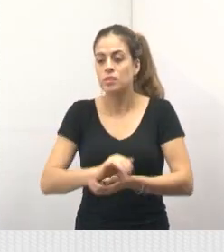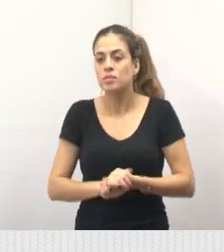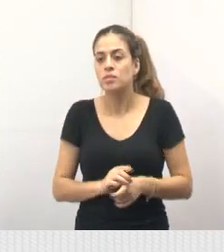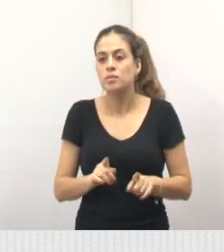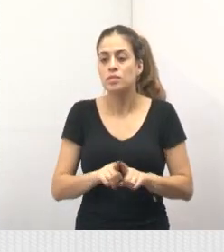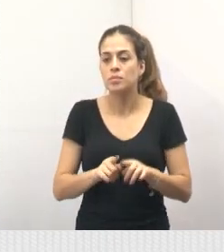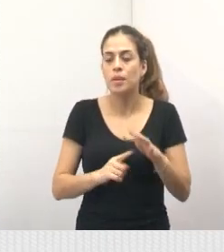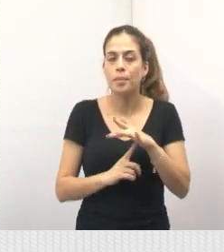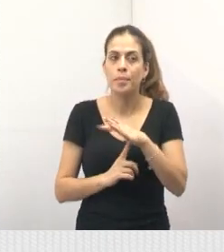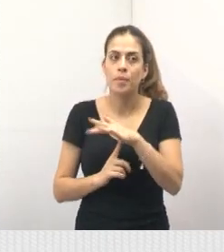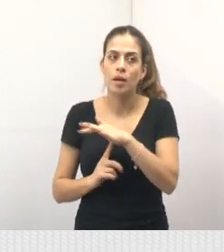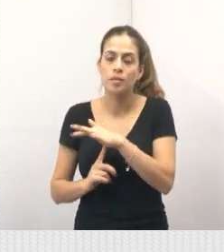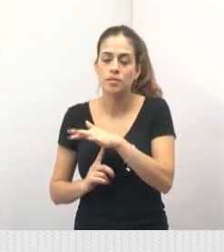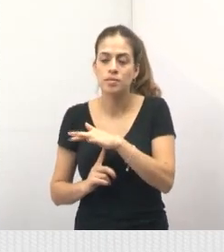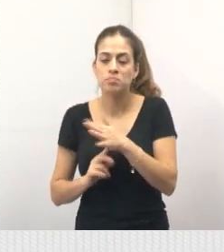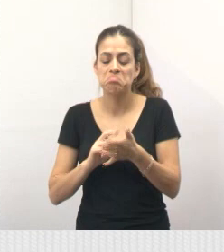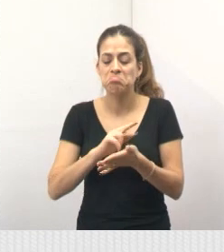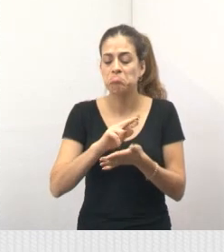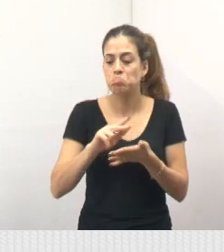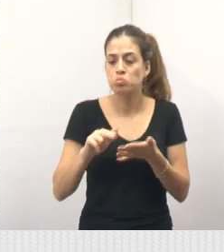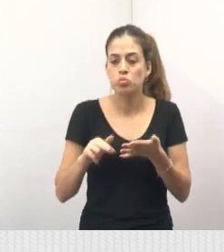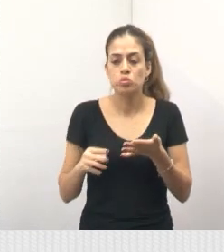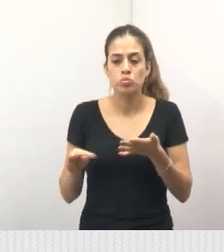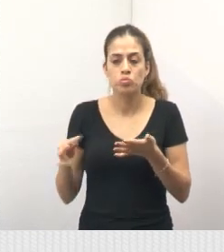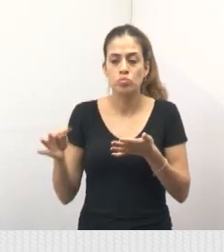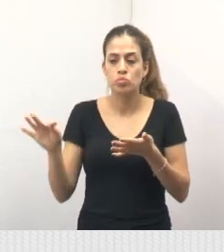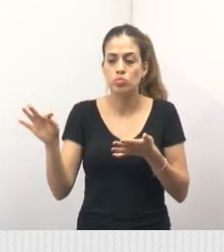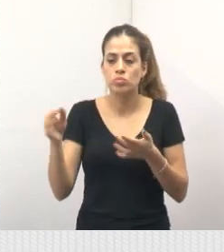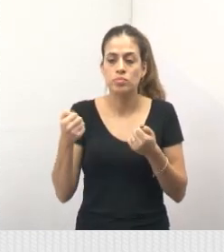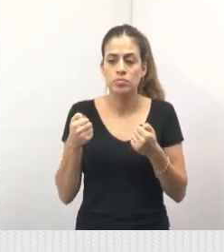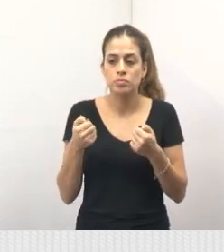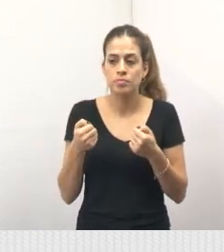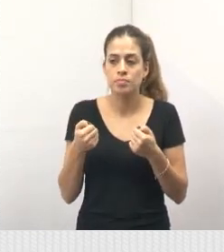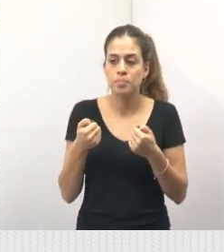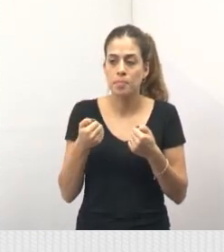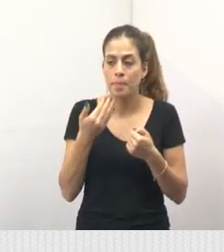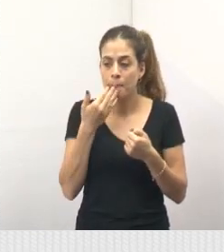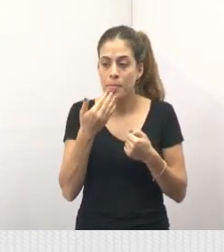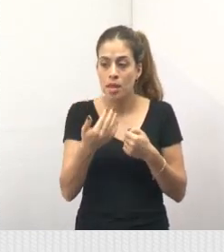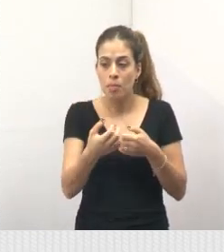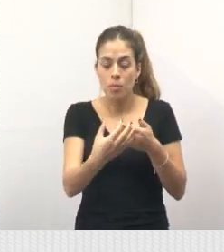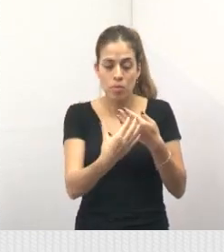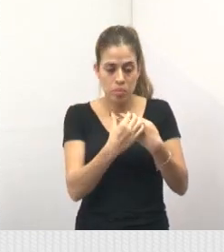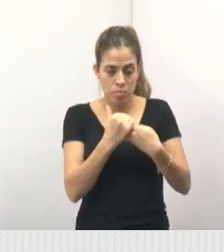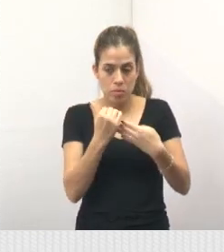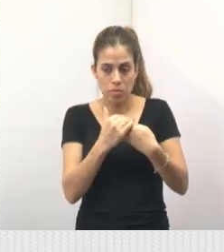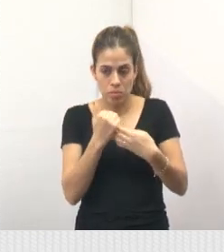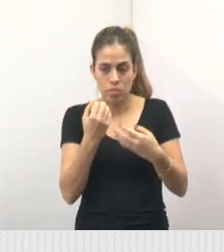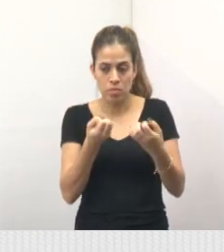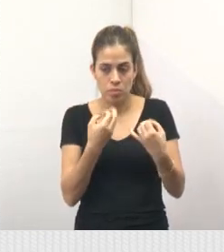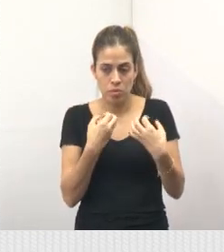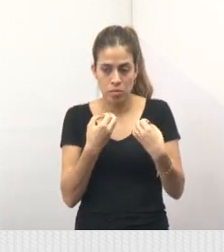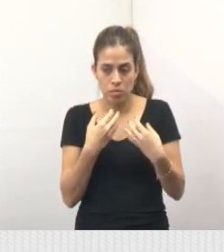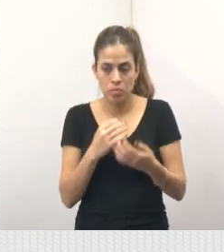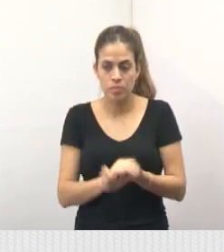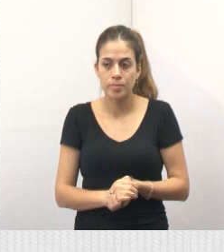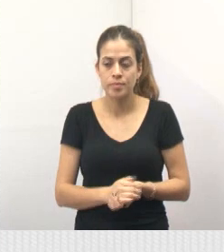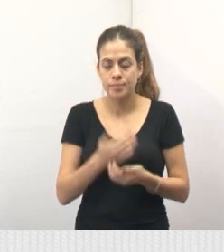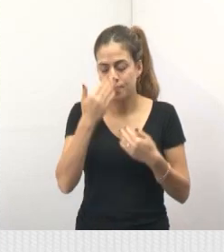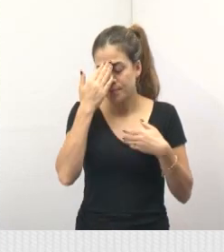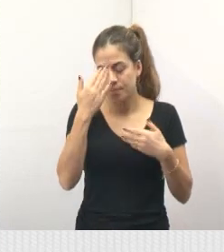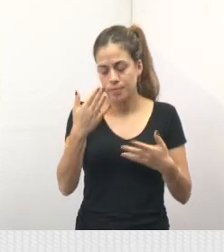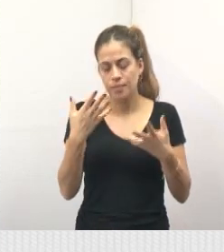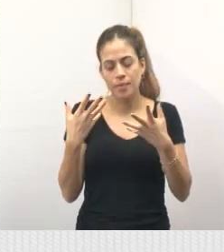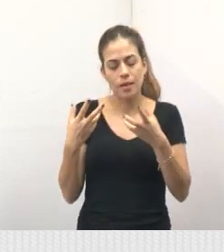respeito de praças, e outras questões técnicas também que nós pedimos orientações a ele. Então, quero agradecer a acolhida do Marcos